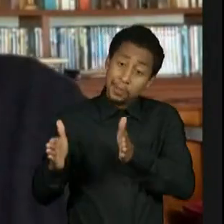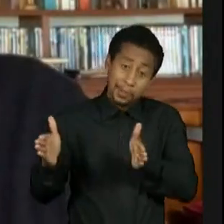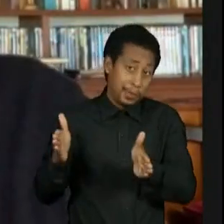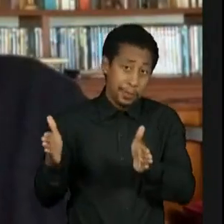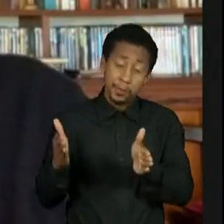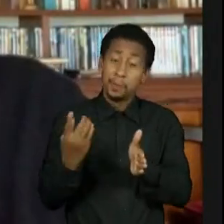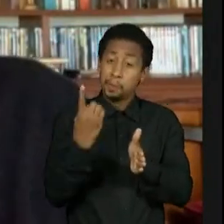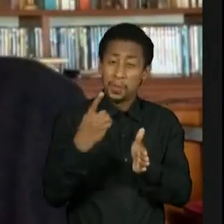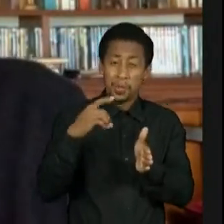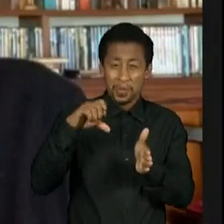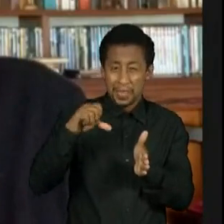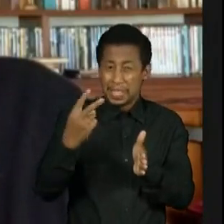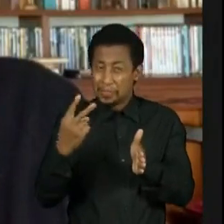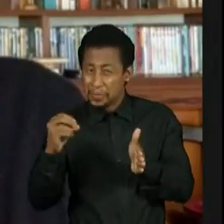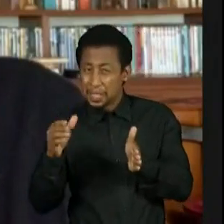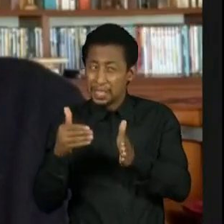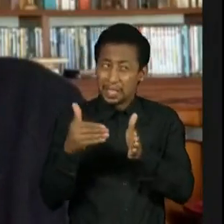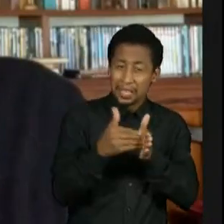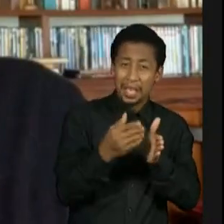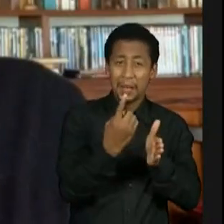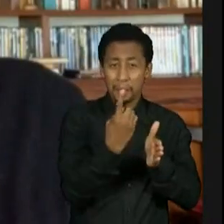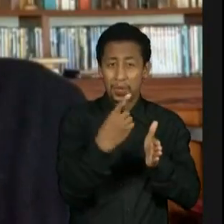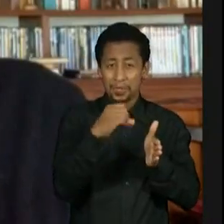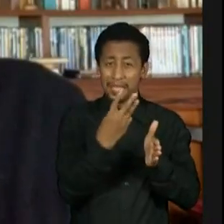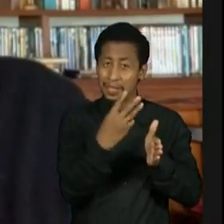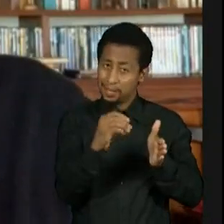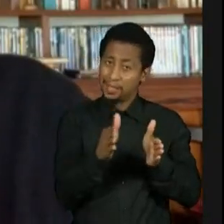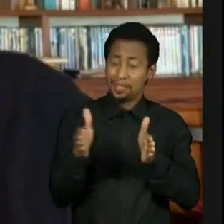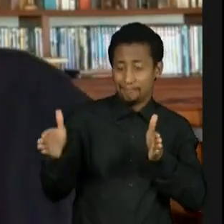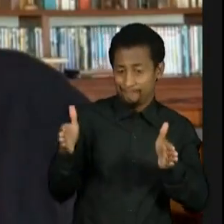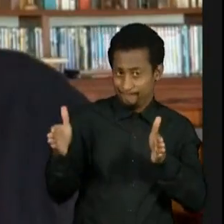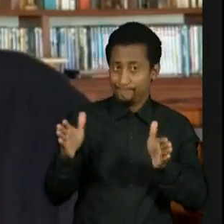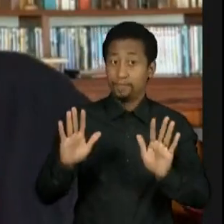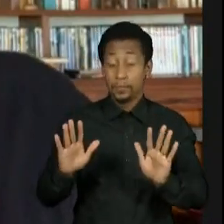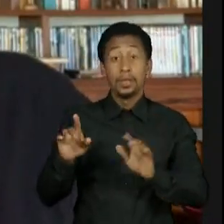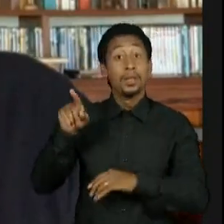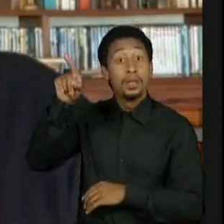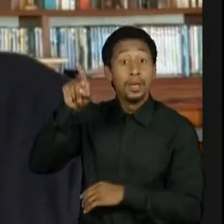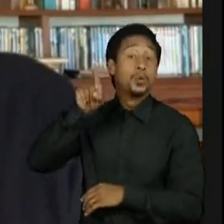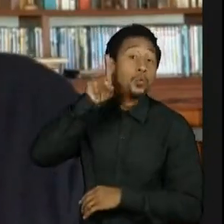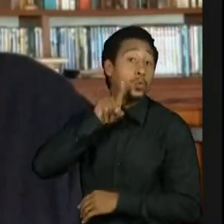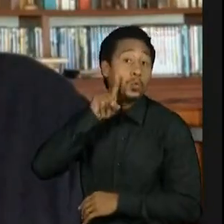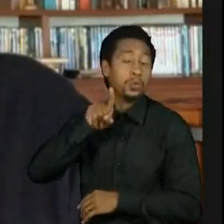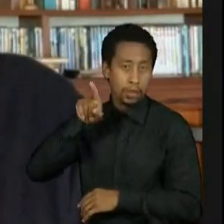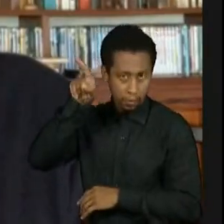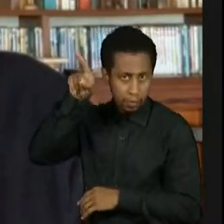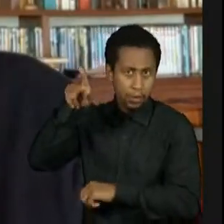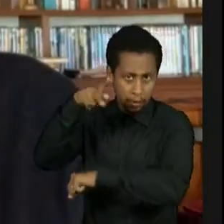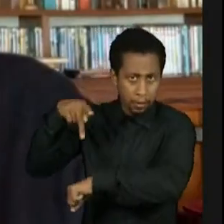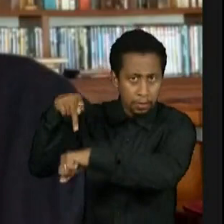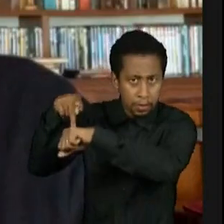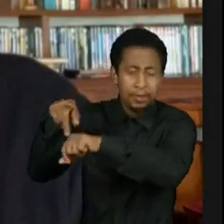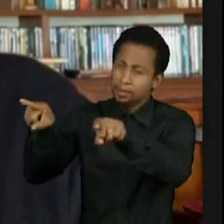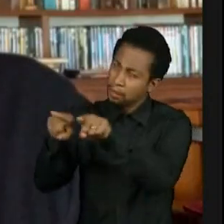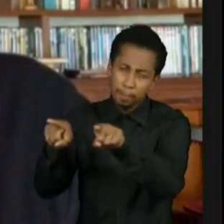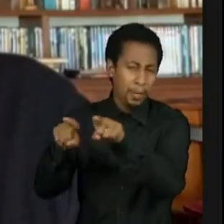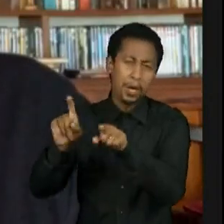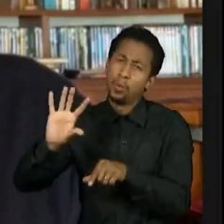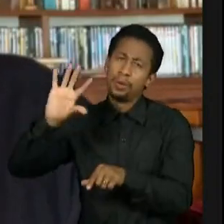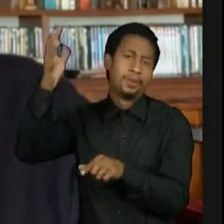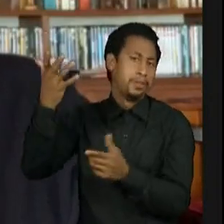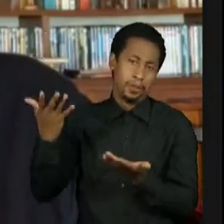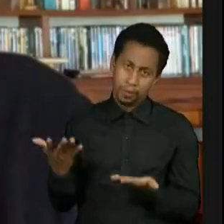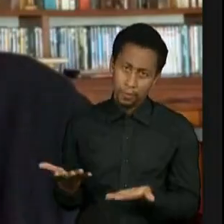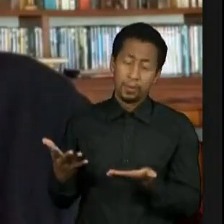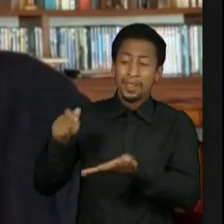dos anos 20. Isso aconteceu também na literatura americana também. Se você pegar, por exemplo, o Scott Fentigero também, que é um autor completamente